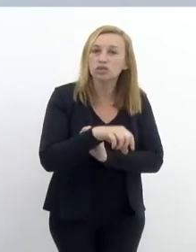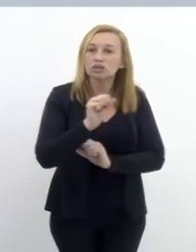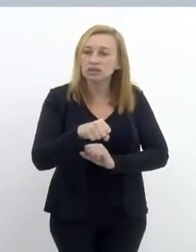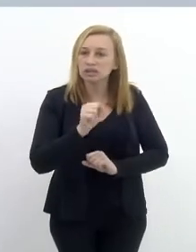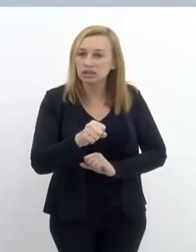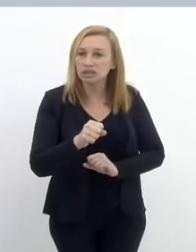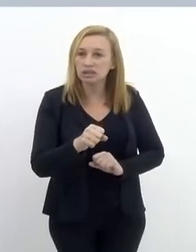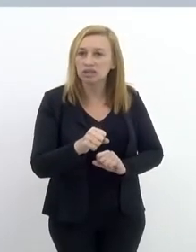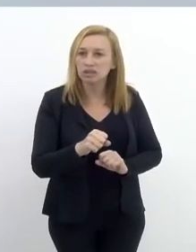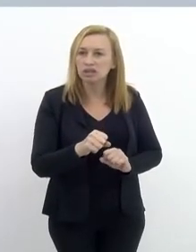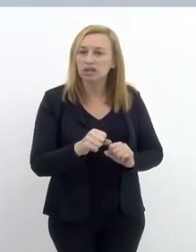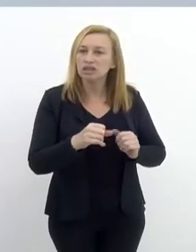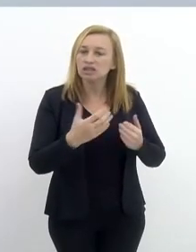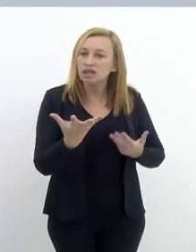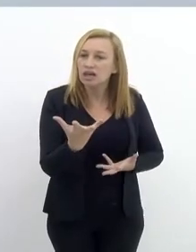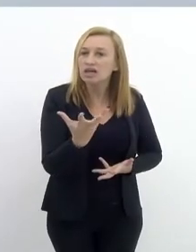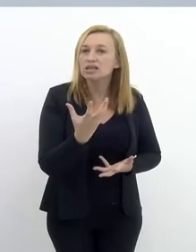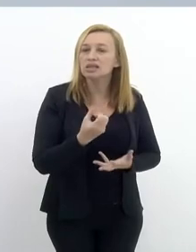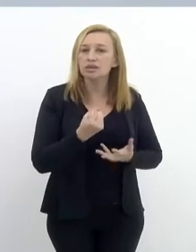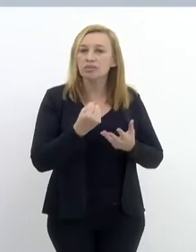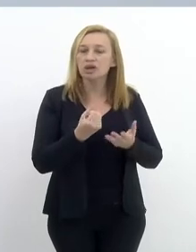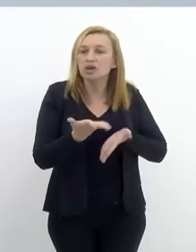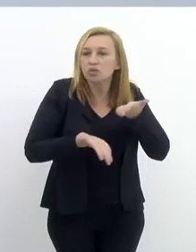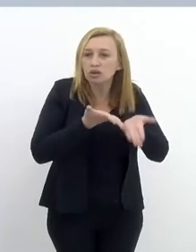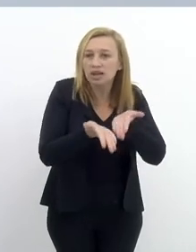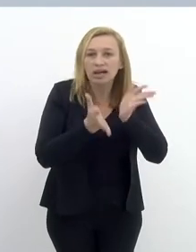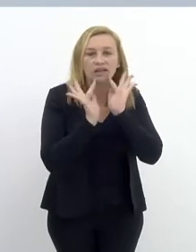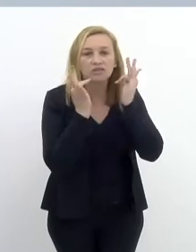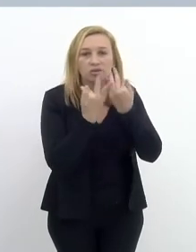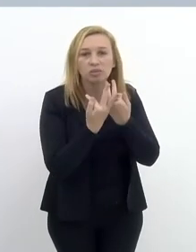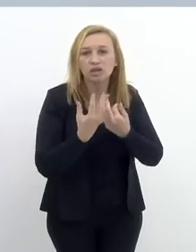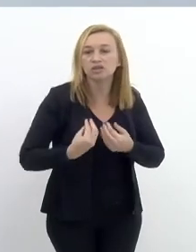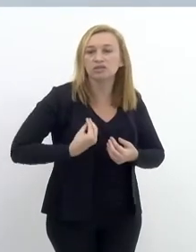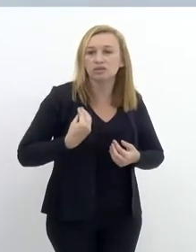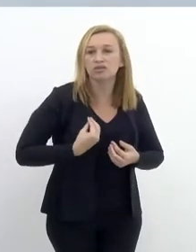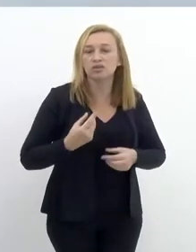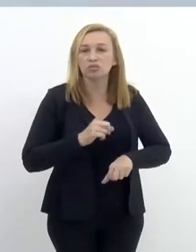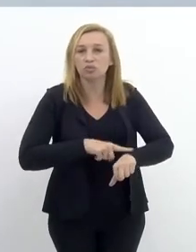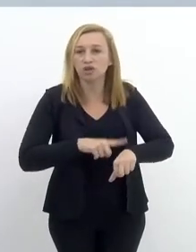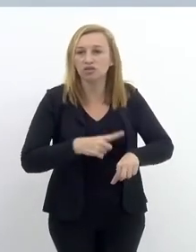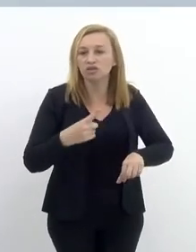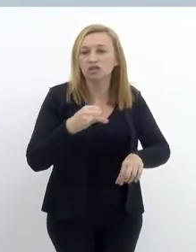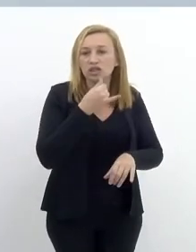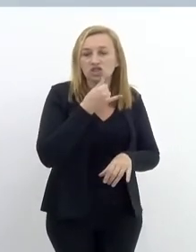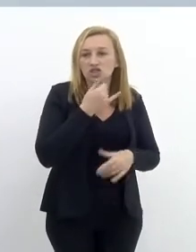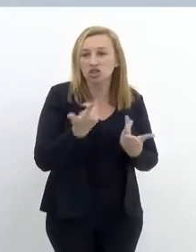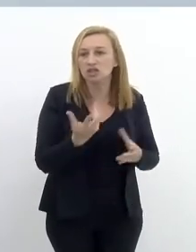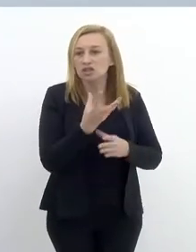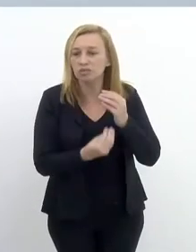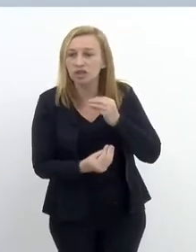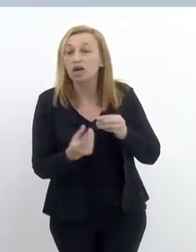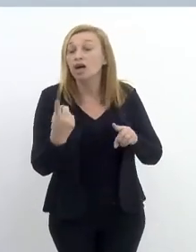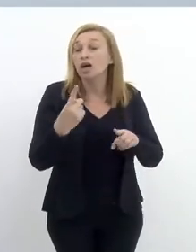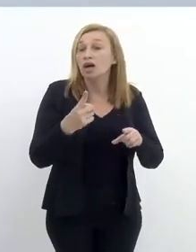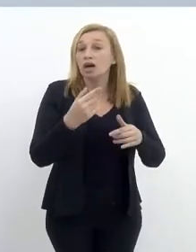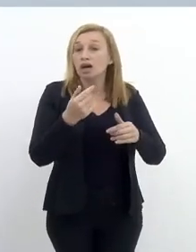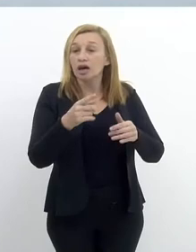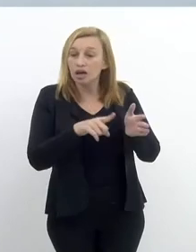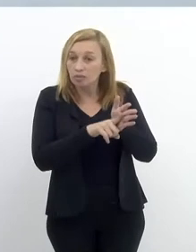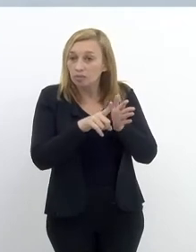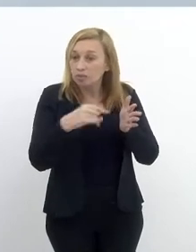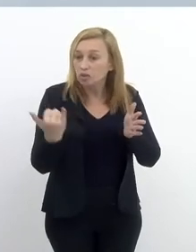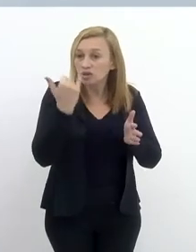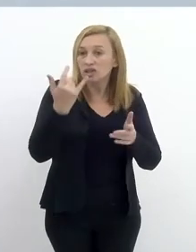também ajudam nessa maneira de acolher as famílias que estão vivenciando a situação de desaparecimento. É algo importante da gente